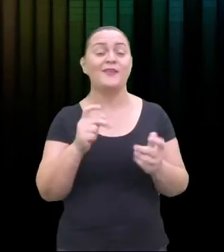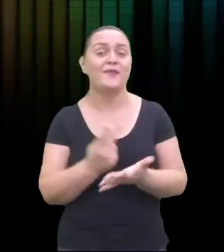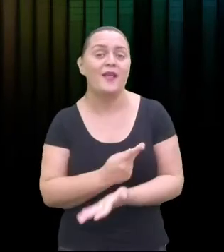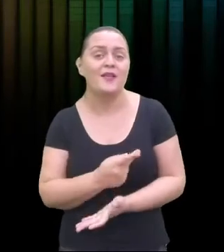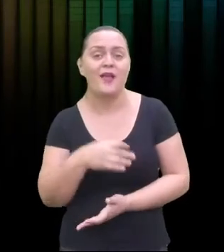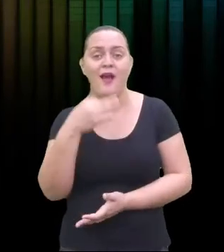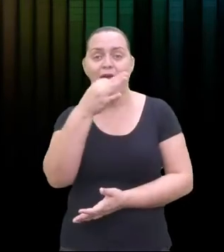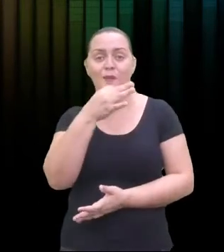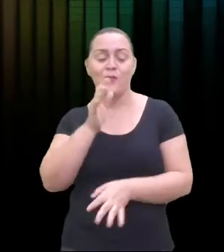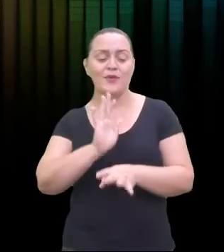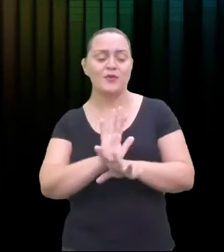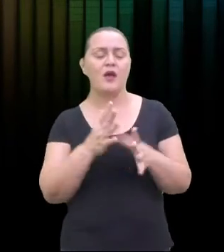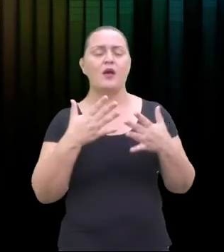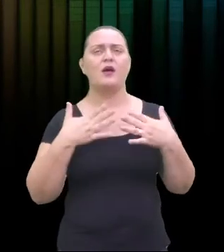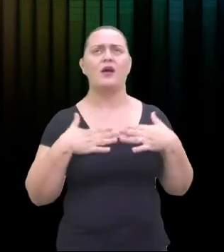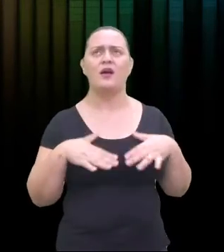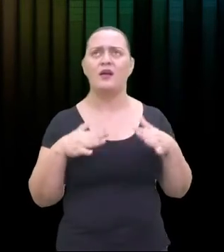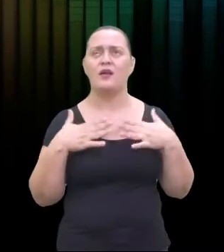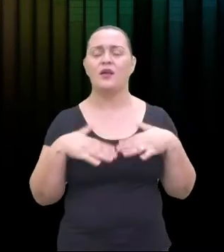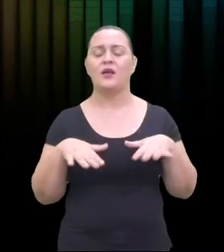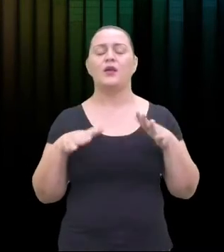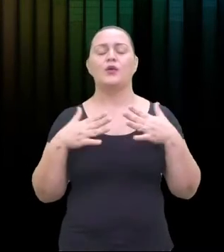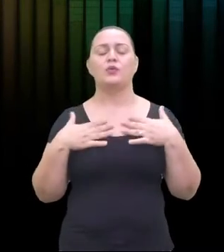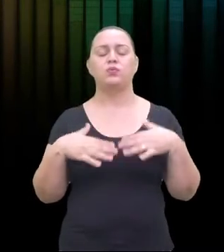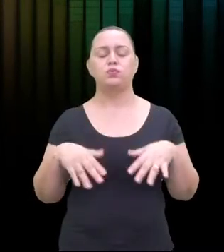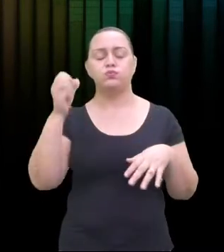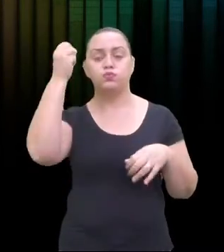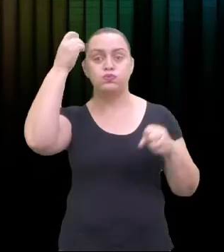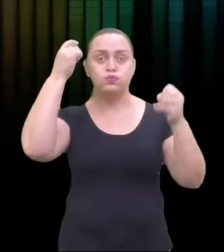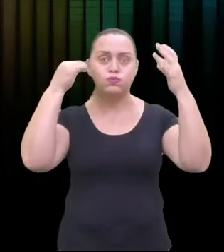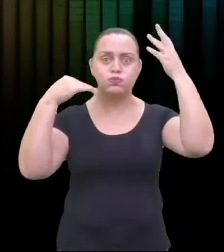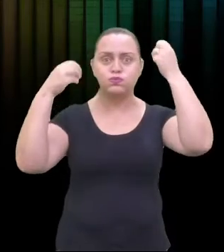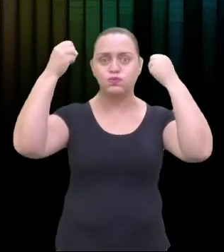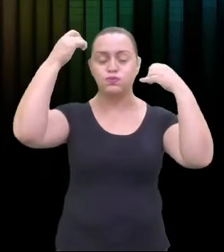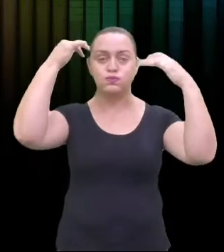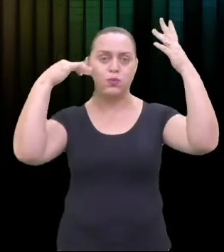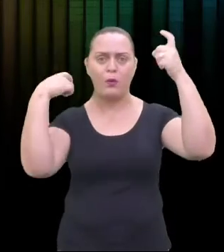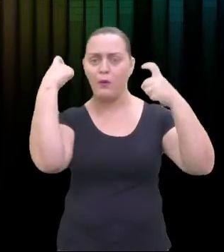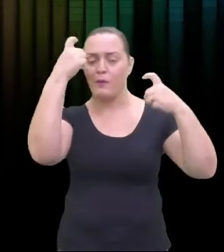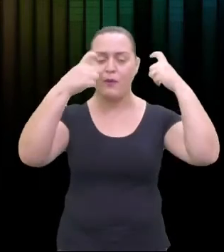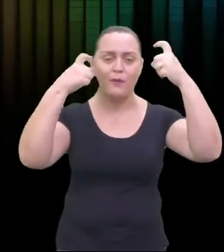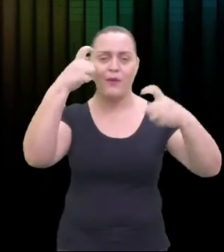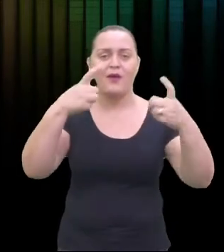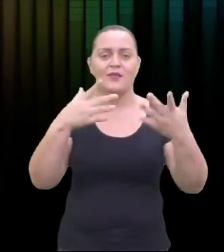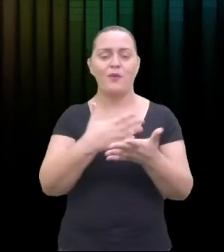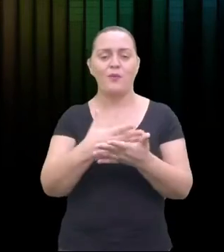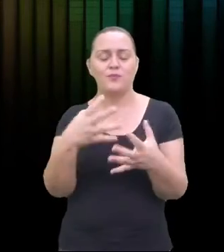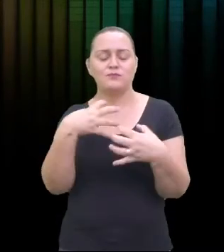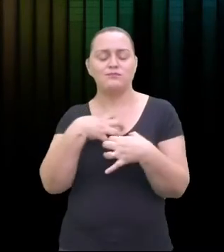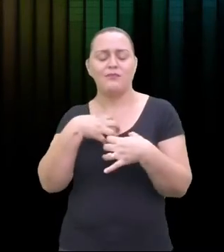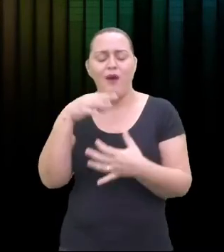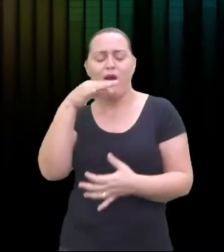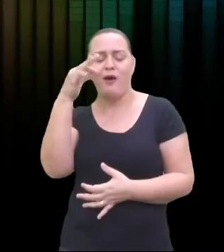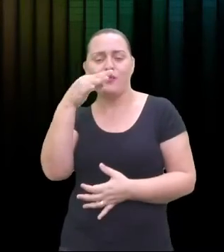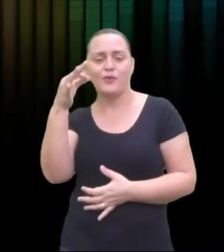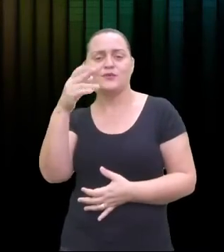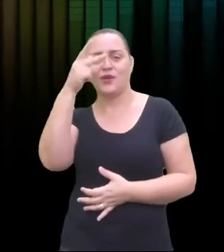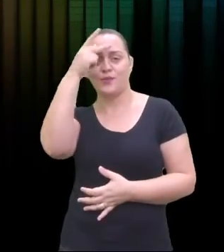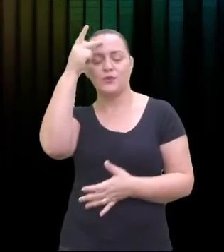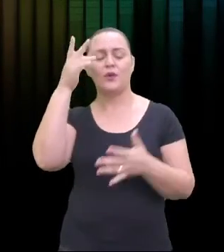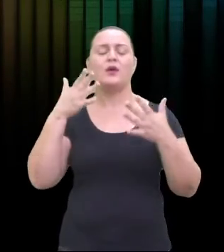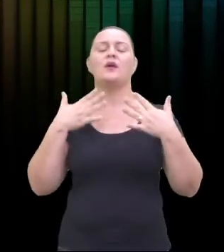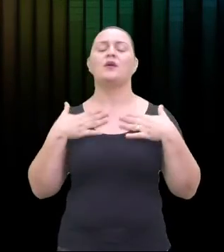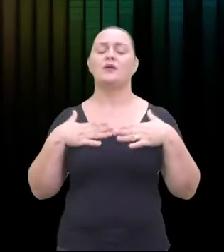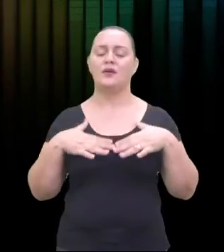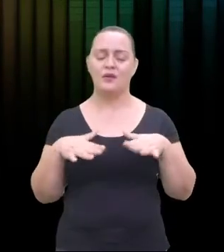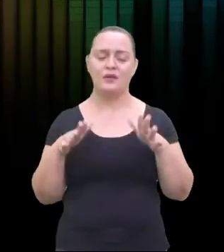relaxar. Eu gostei disso, viu? Vou colocar uma musiquinha lá em casa para me ajudar a relaxar. A música